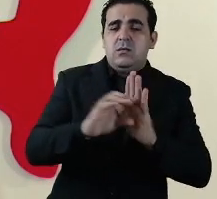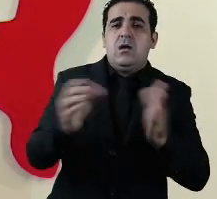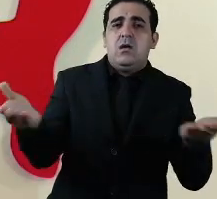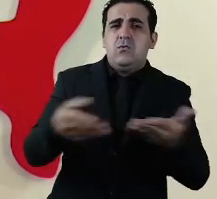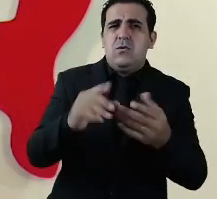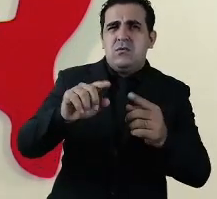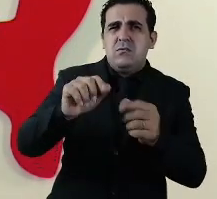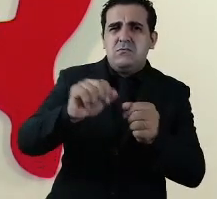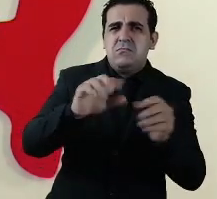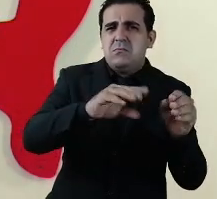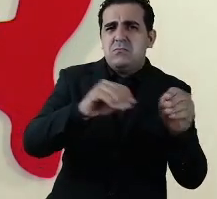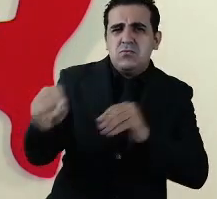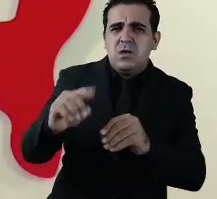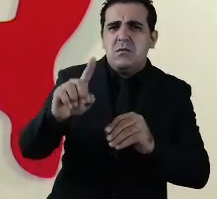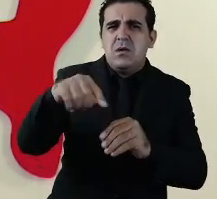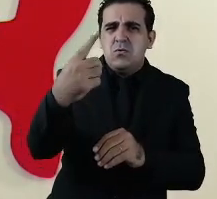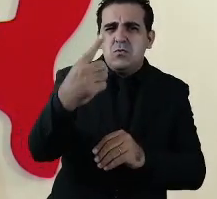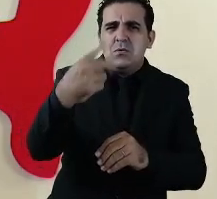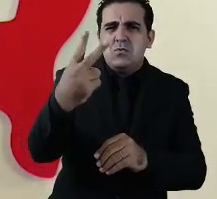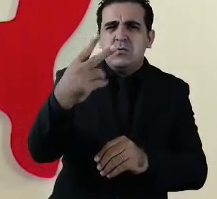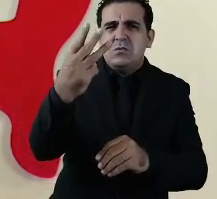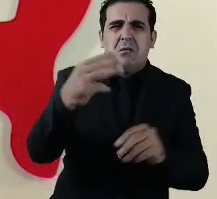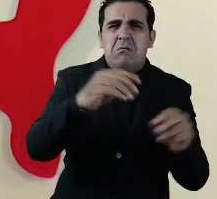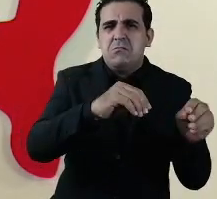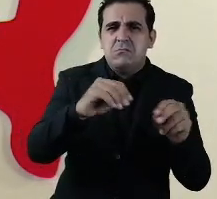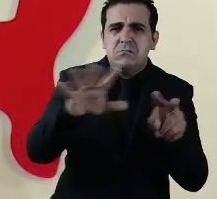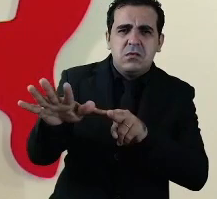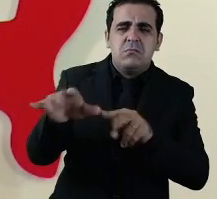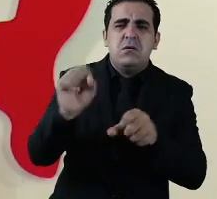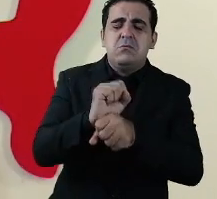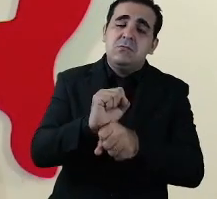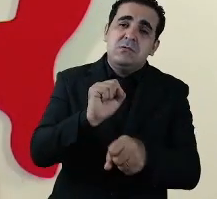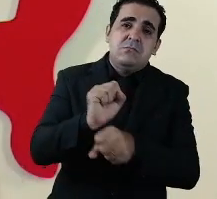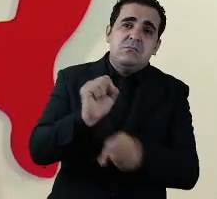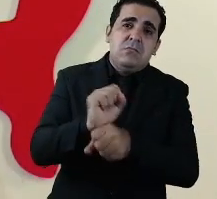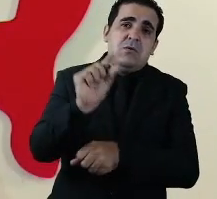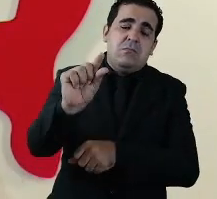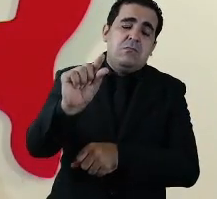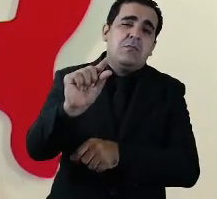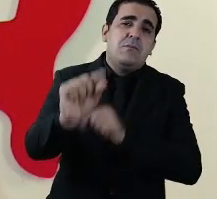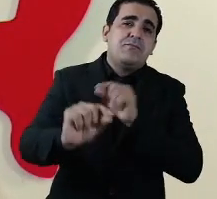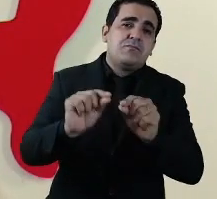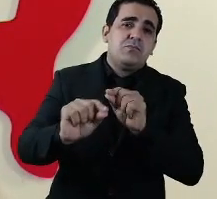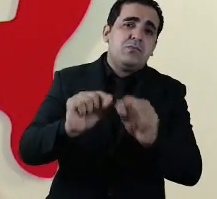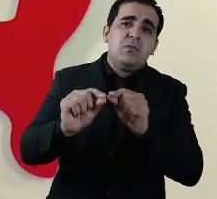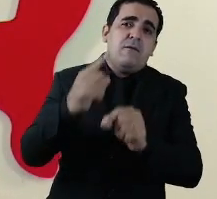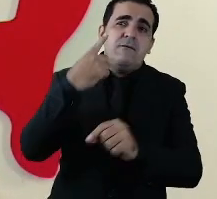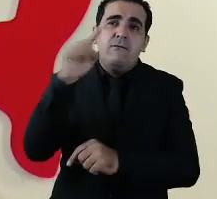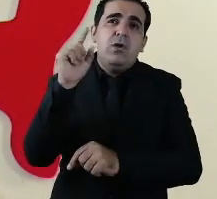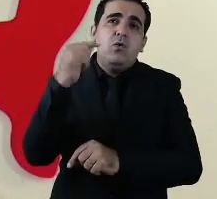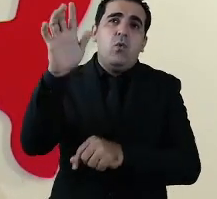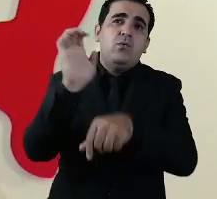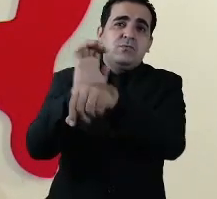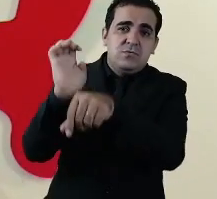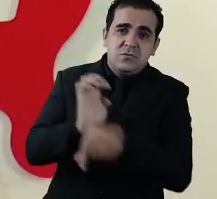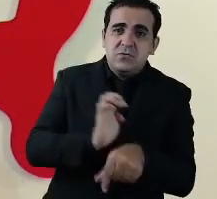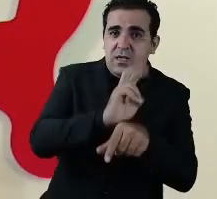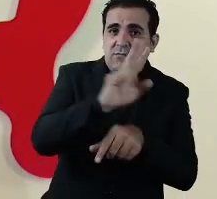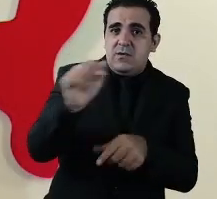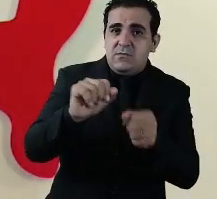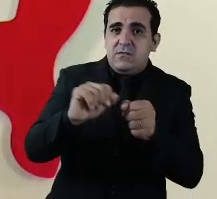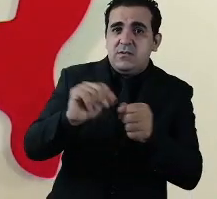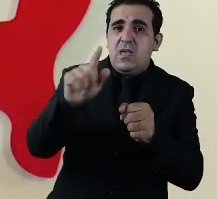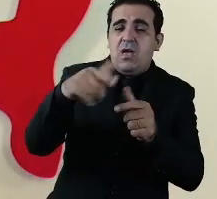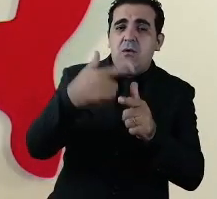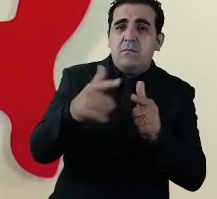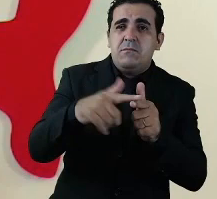por mais duas ou três semanas para que nós possamos esperar um pouco mais ver o que os outros estados farão e esse